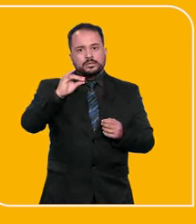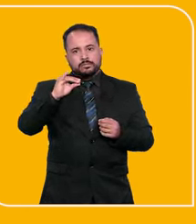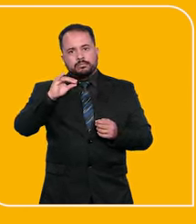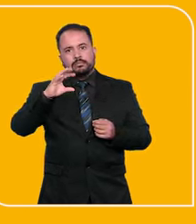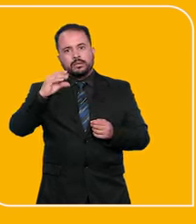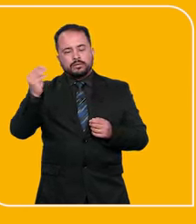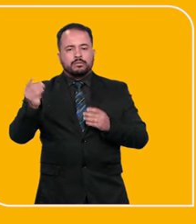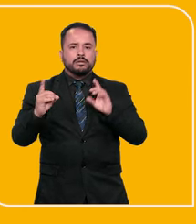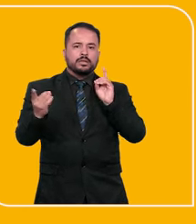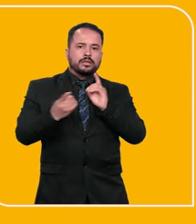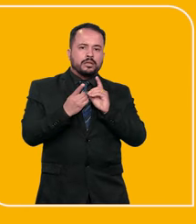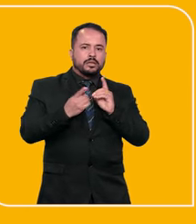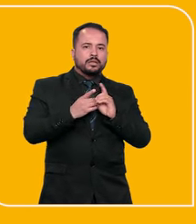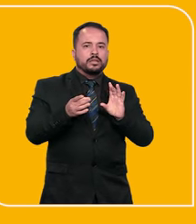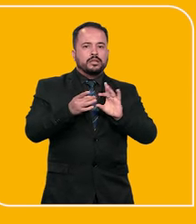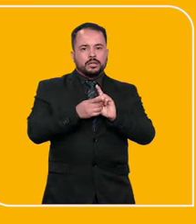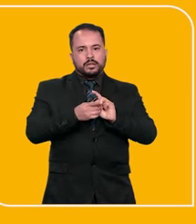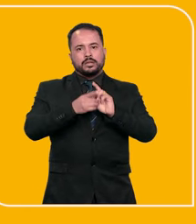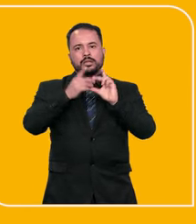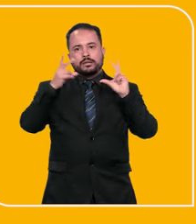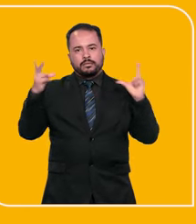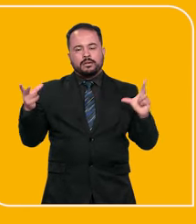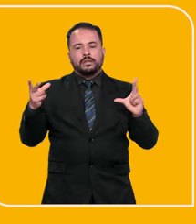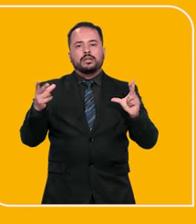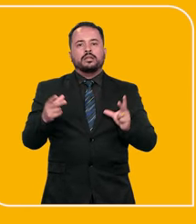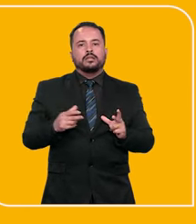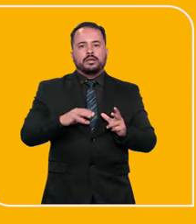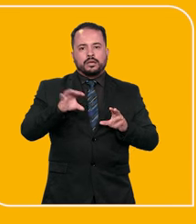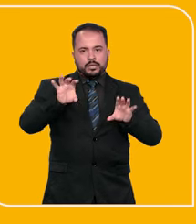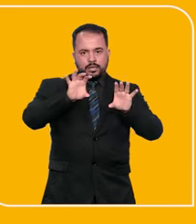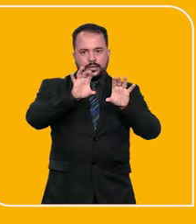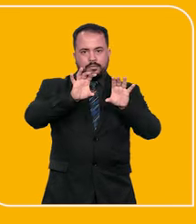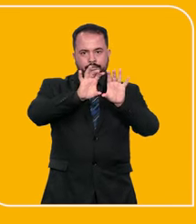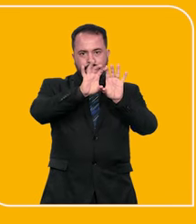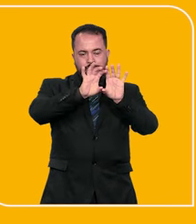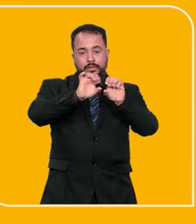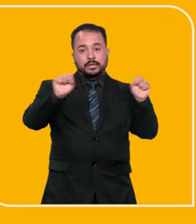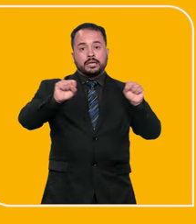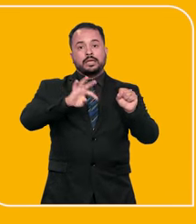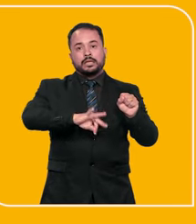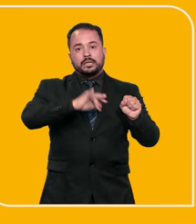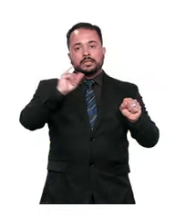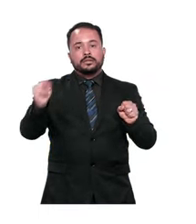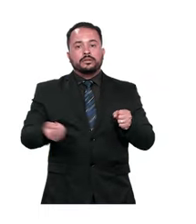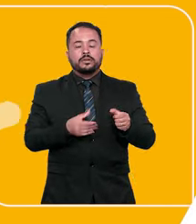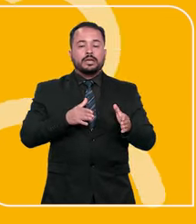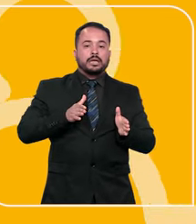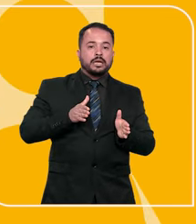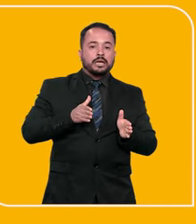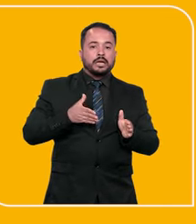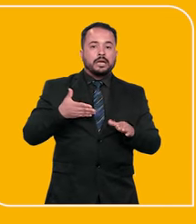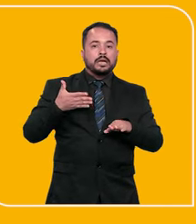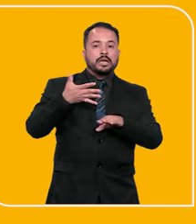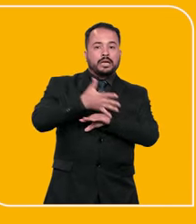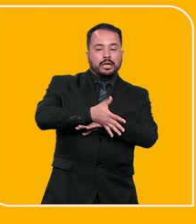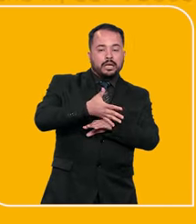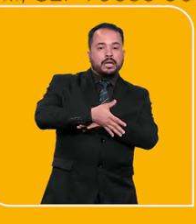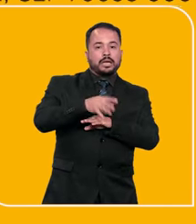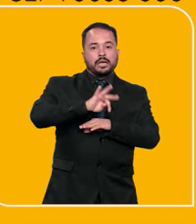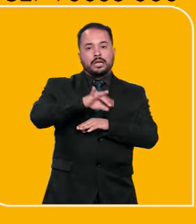mil atendimentos e em busca de democratizar cada vez mais o acesso ao STJ a ouvidoria